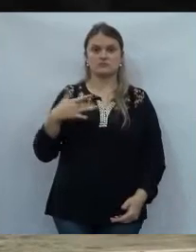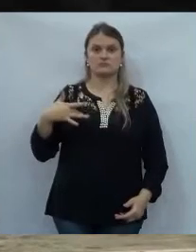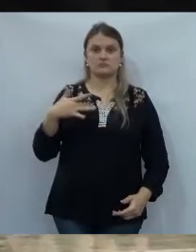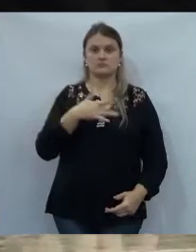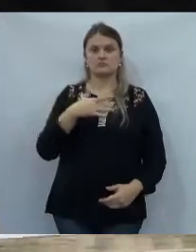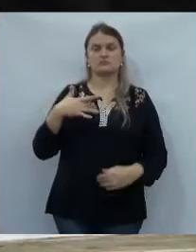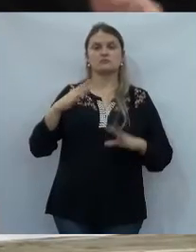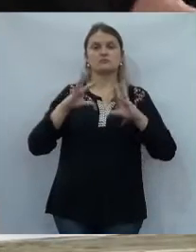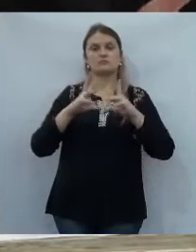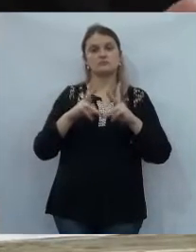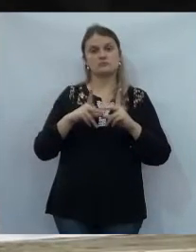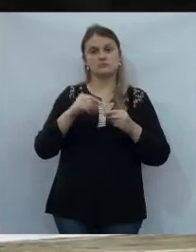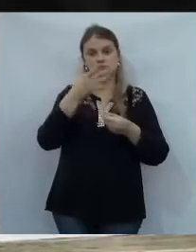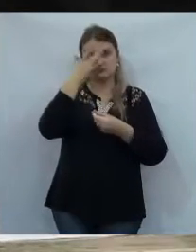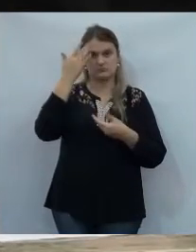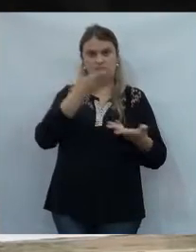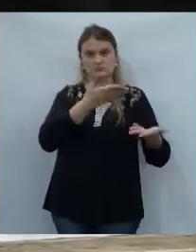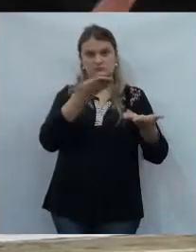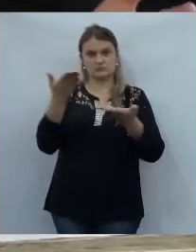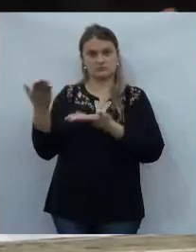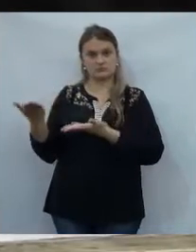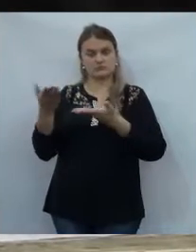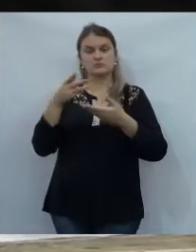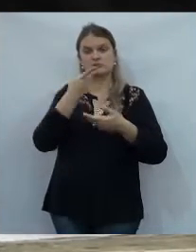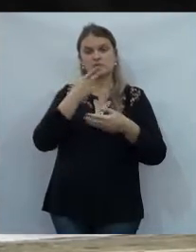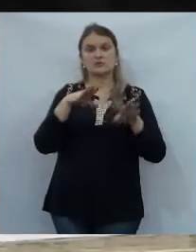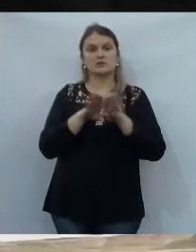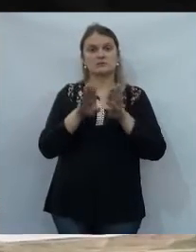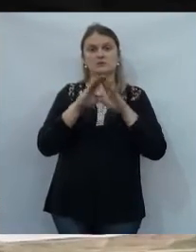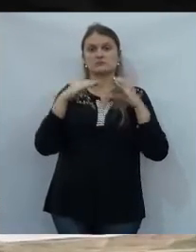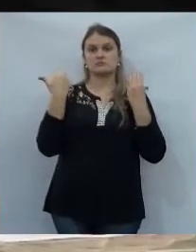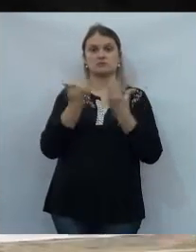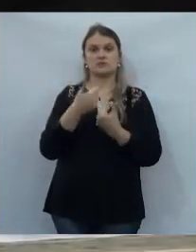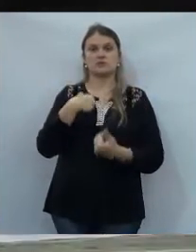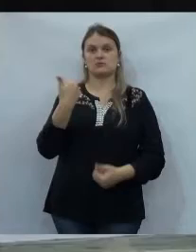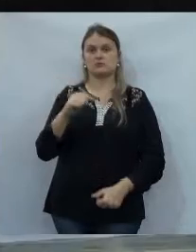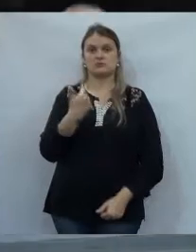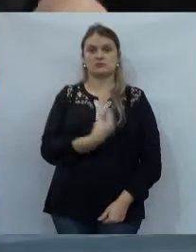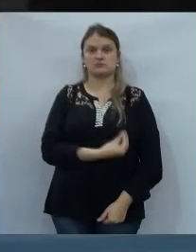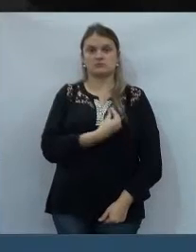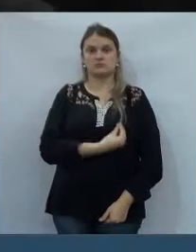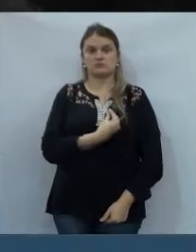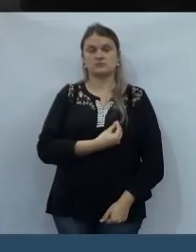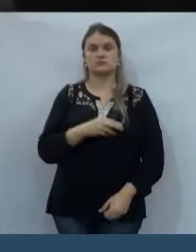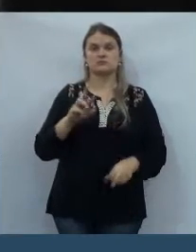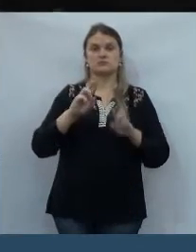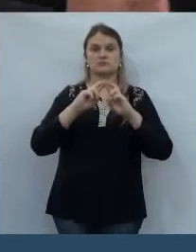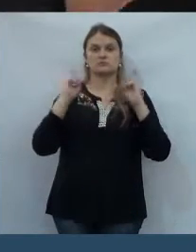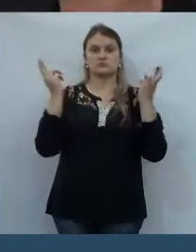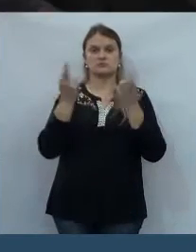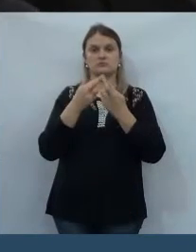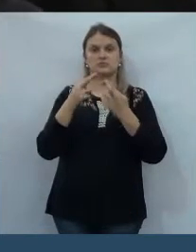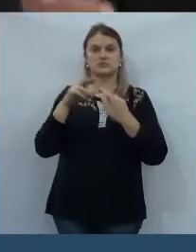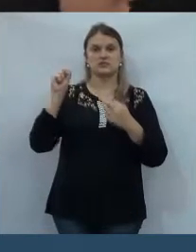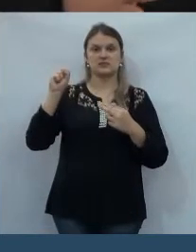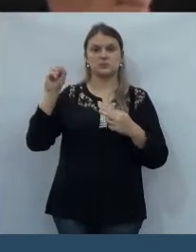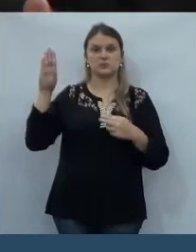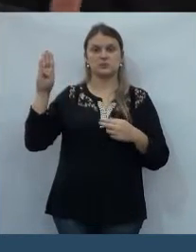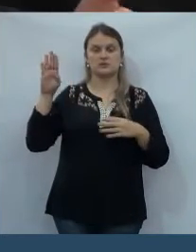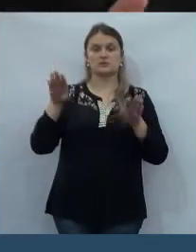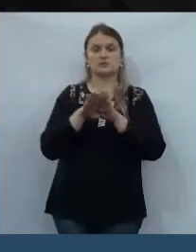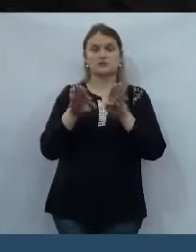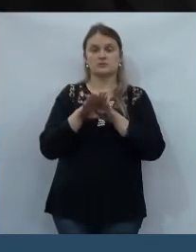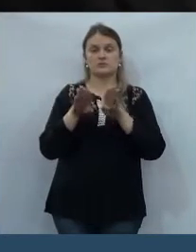Então, devido à conferência, eu não vou estar presente nessa reunião no São Bernardo. Então, o segundo assunto que eu queria, talvez, que o vereador